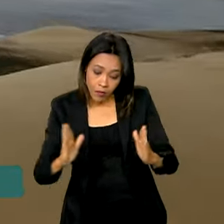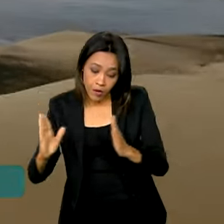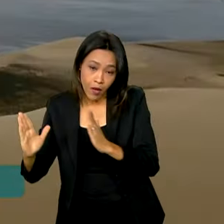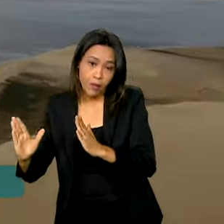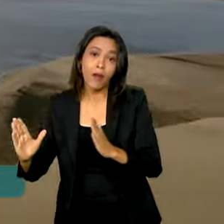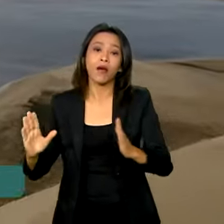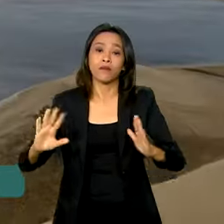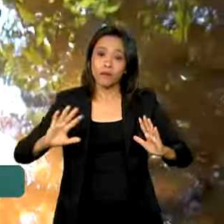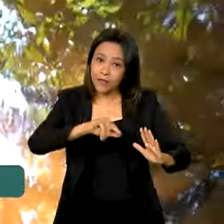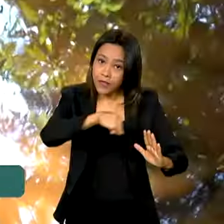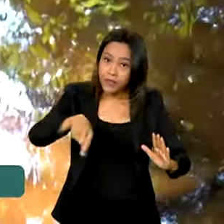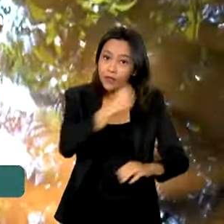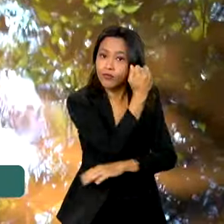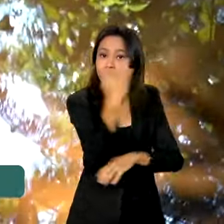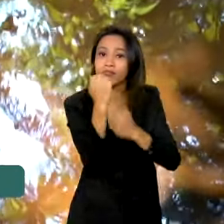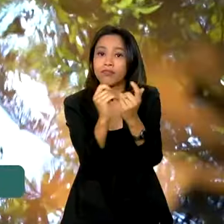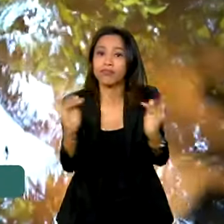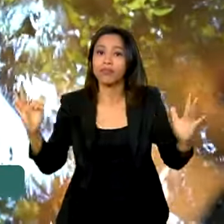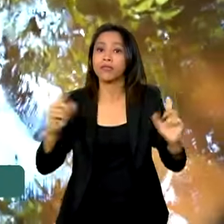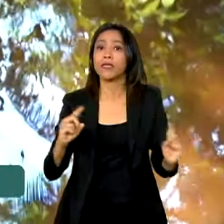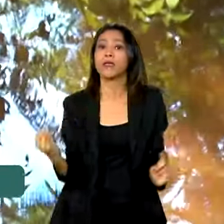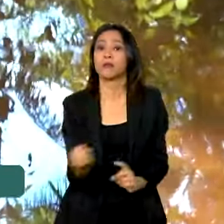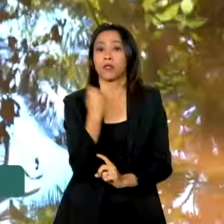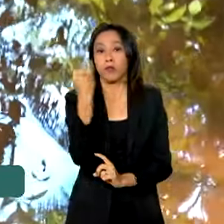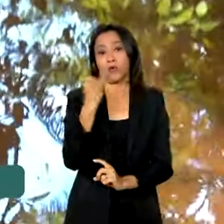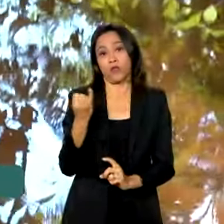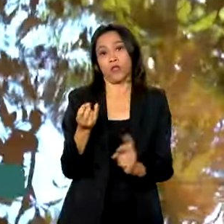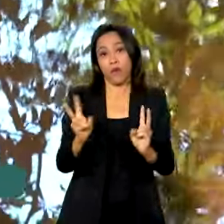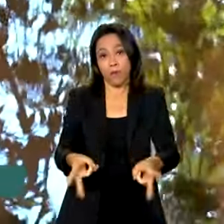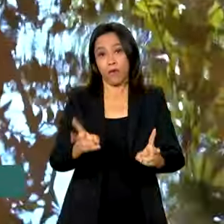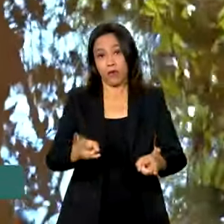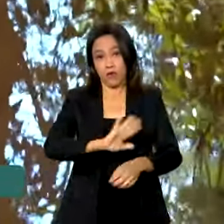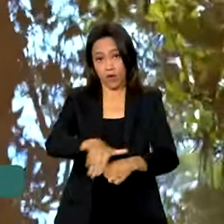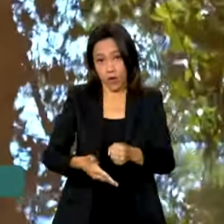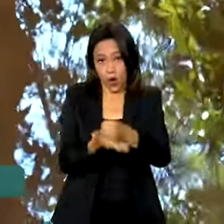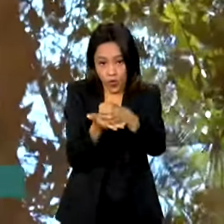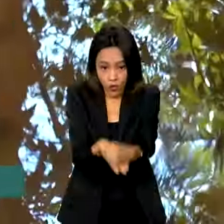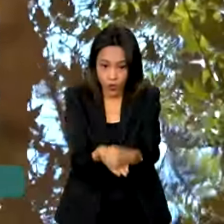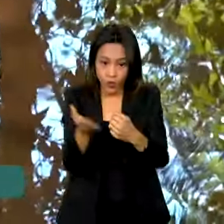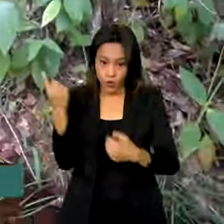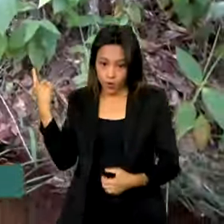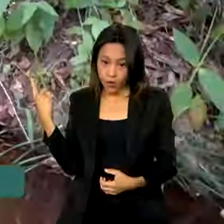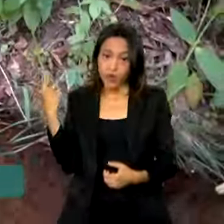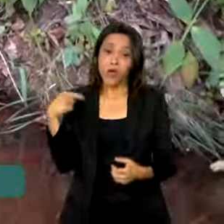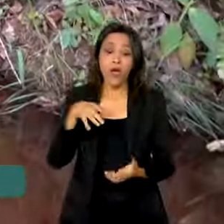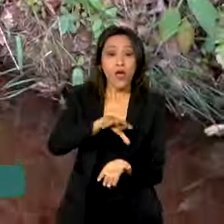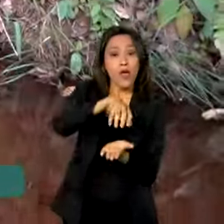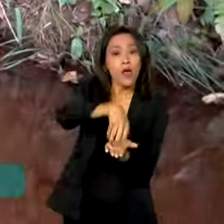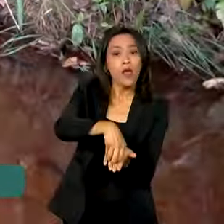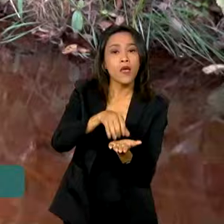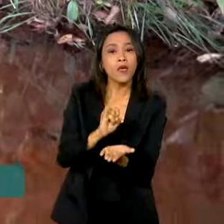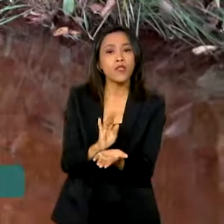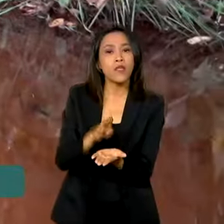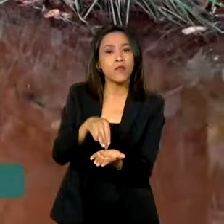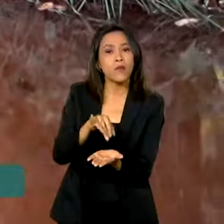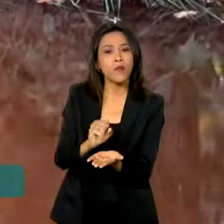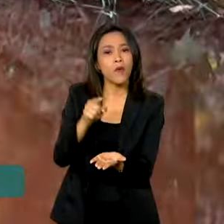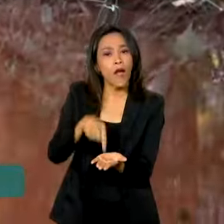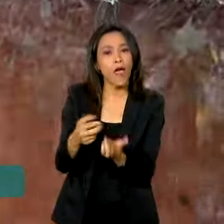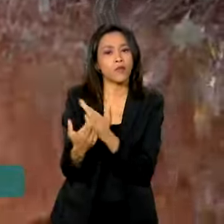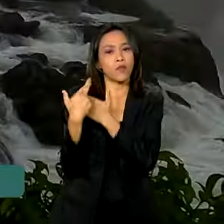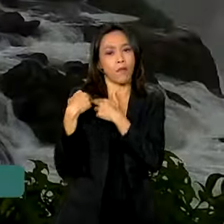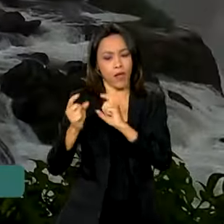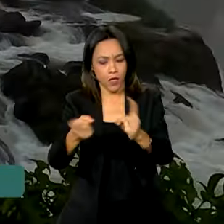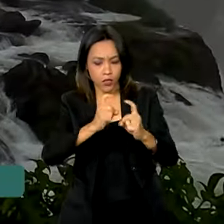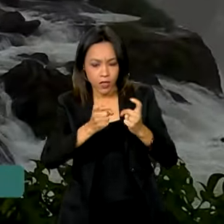essenciais para a preservação da biodiversidade. O órgão é responsável, por exemplo, pela administração pública de